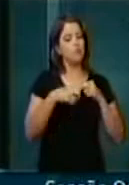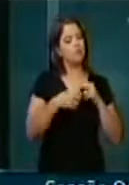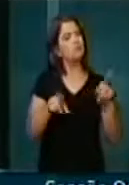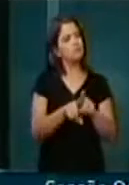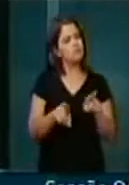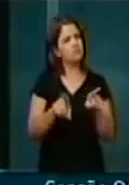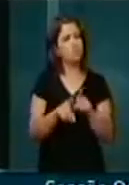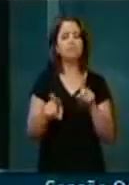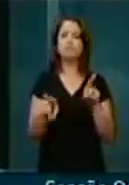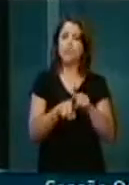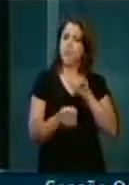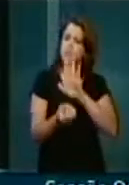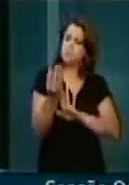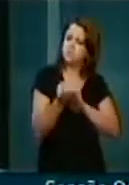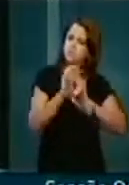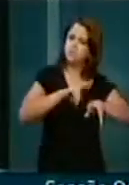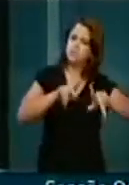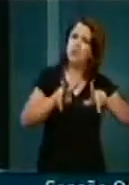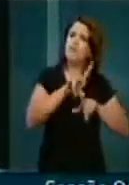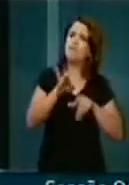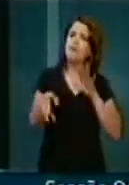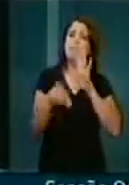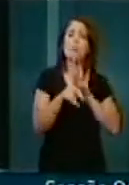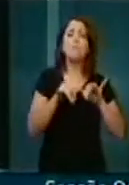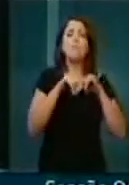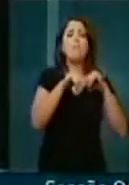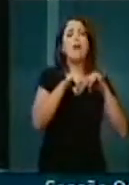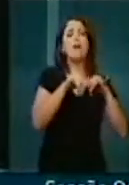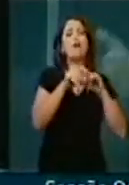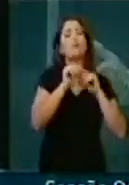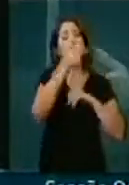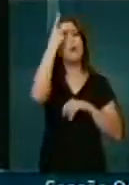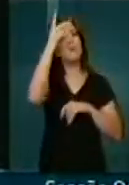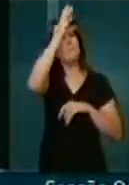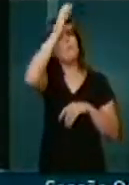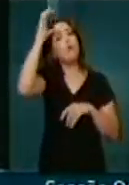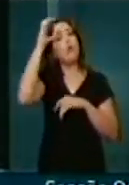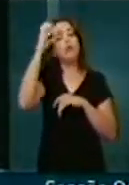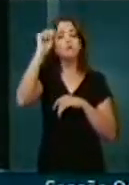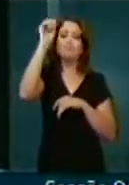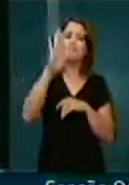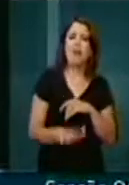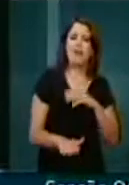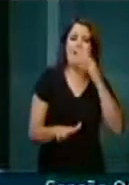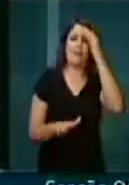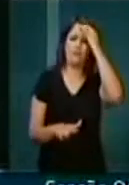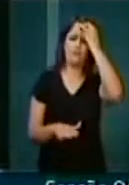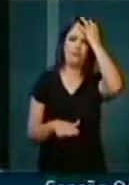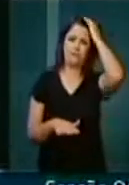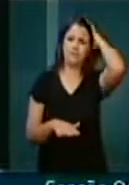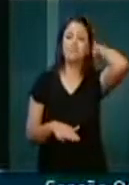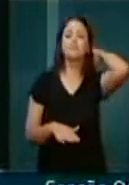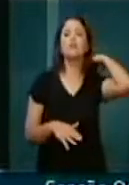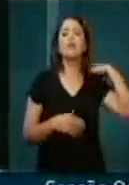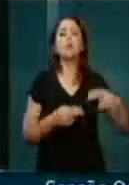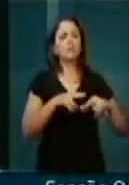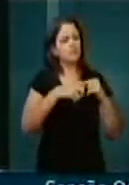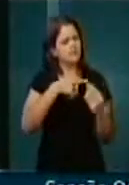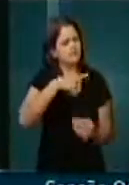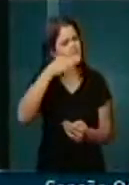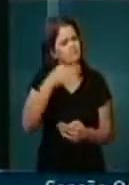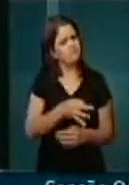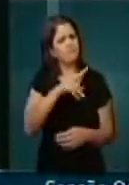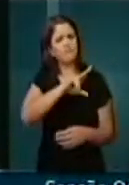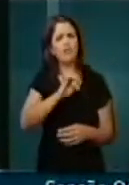consequência, os produtos vão chegar no mercado ao consumidor com preço mais baixo. Tenho certeza que quem